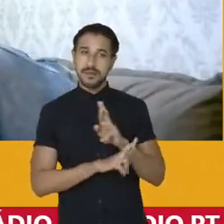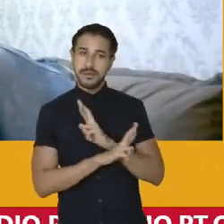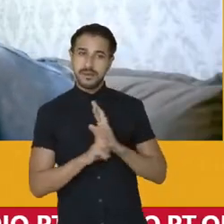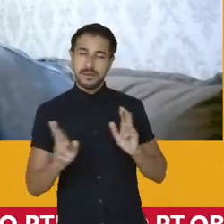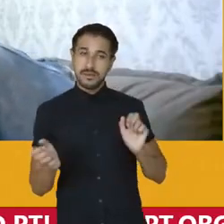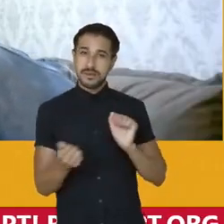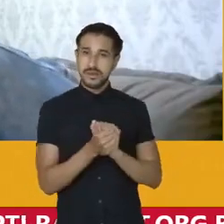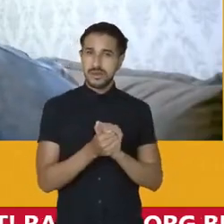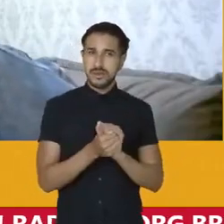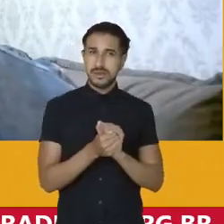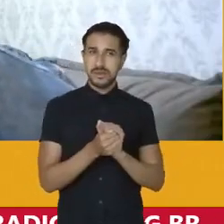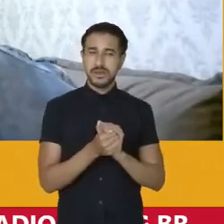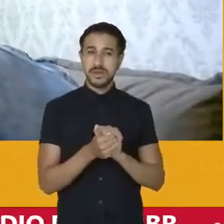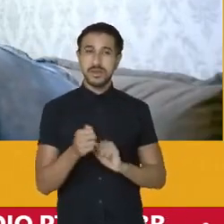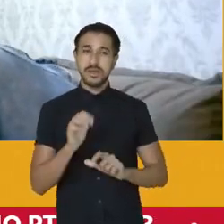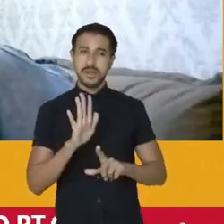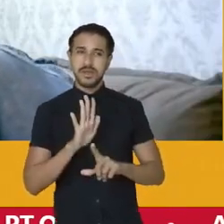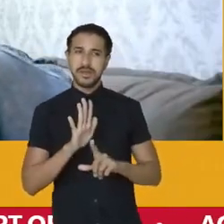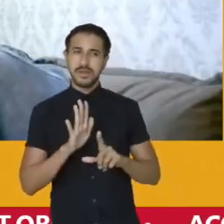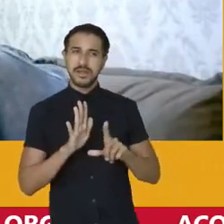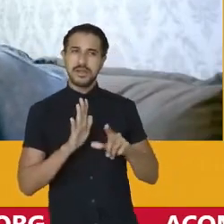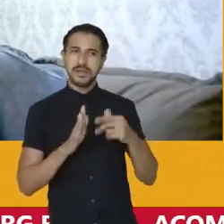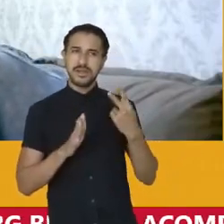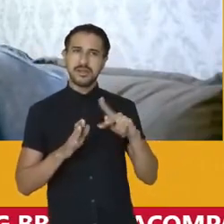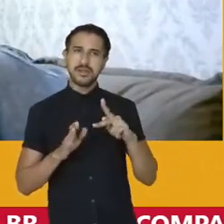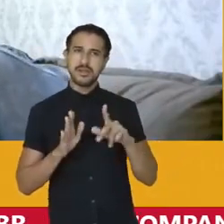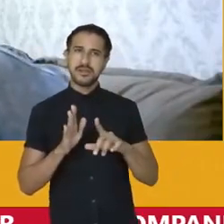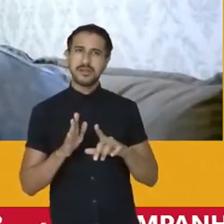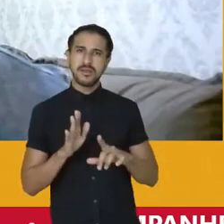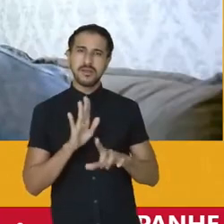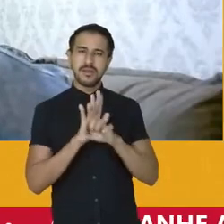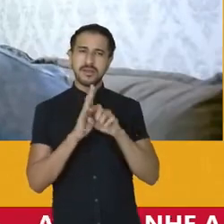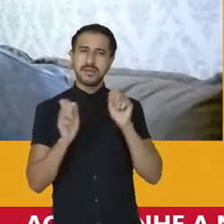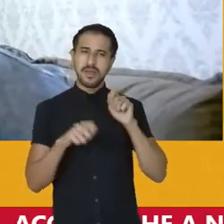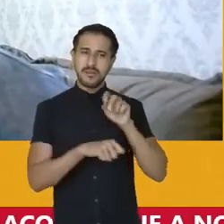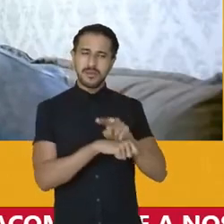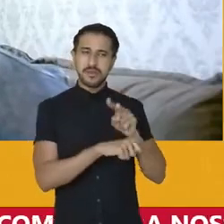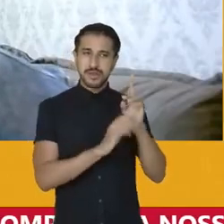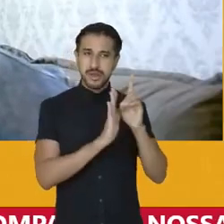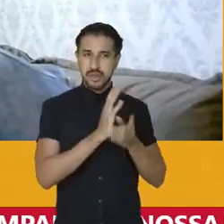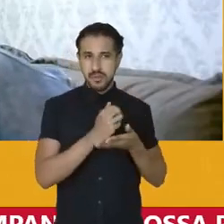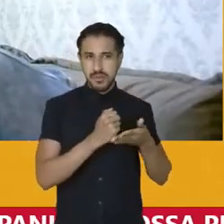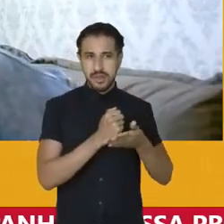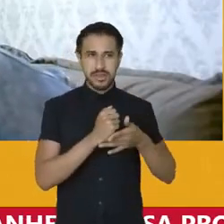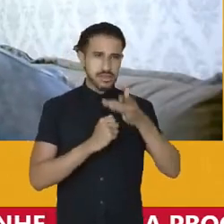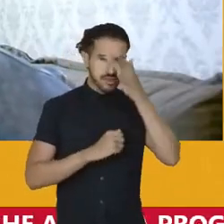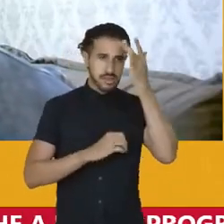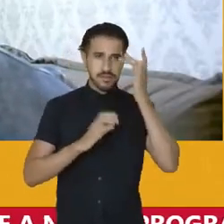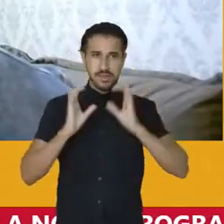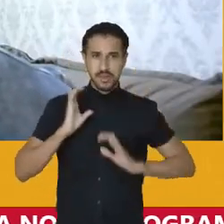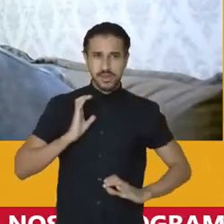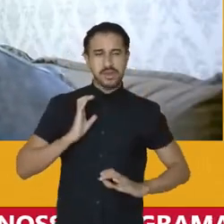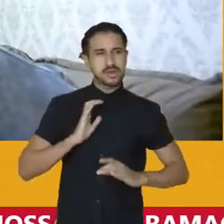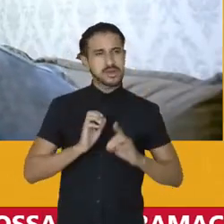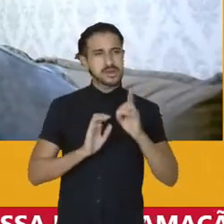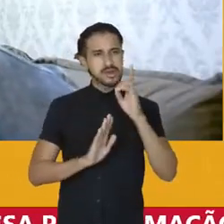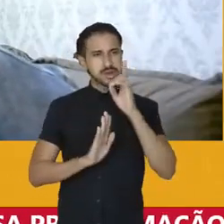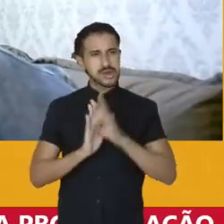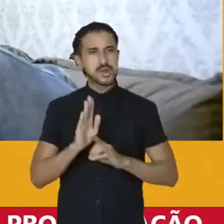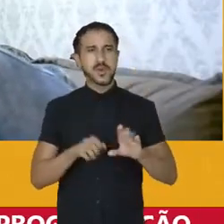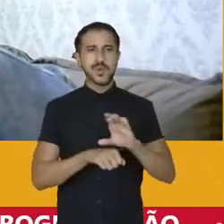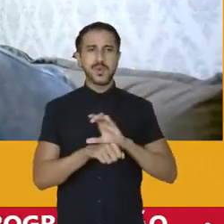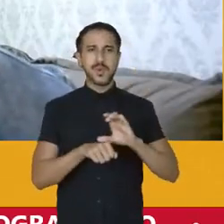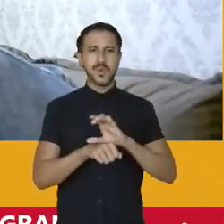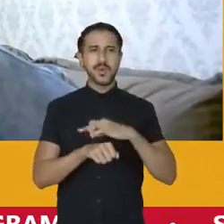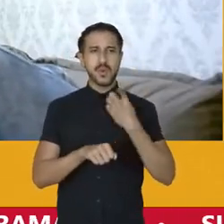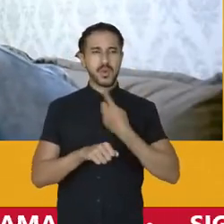legislação que possa proteger os direitos básicos do cidadão, que possa proteger aquele direito fundamental que